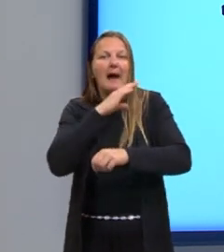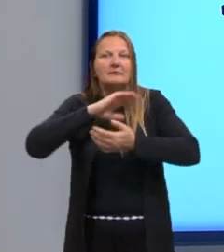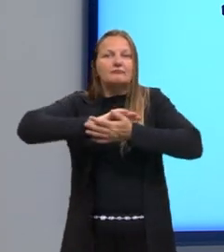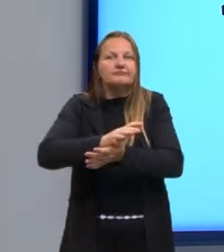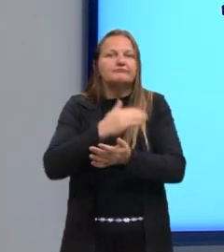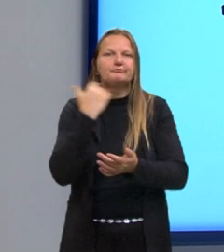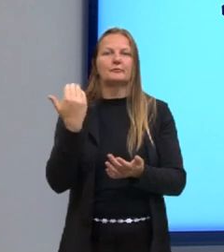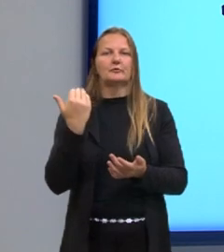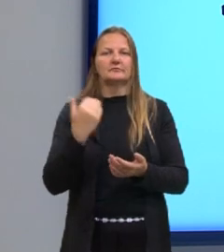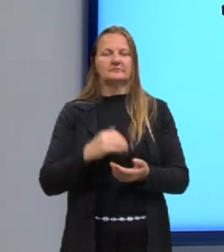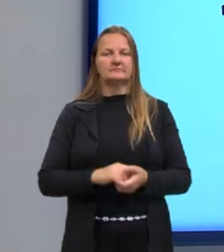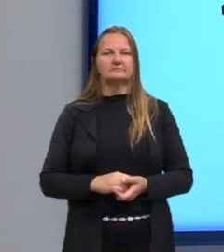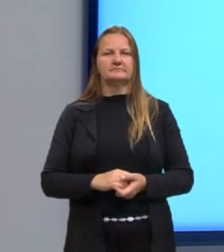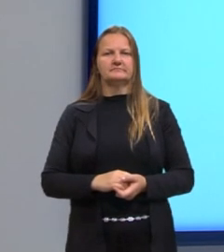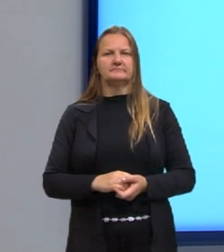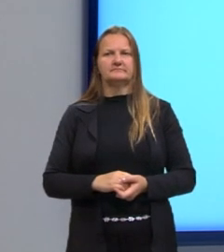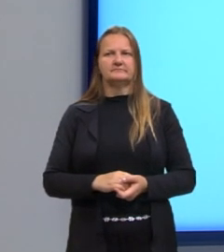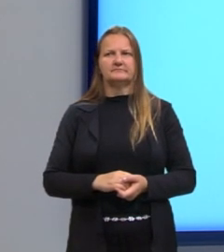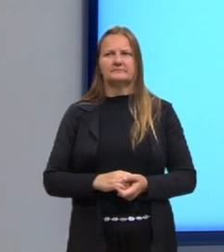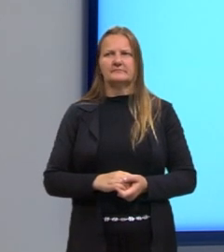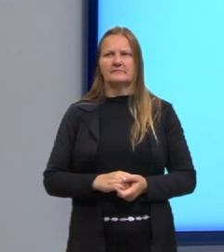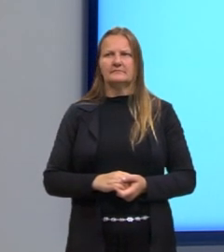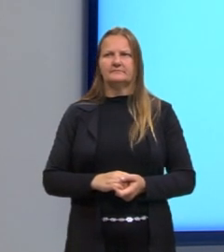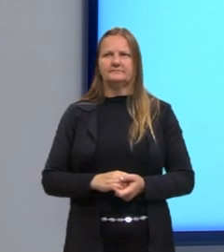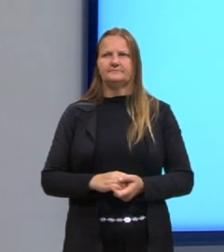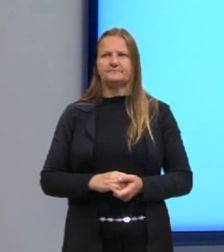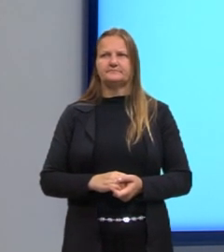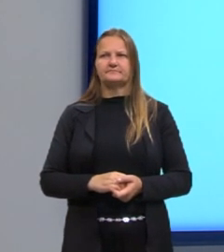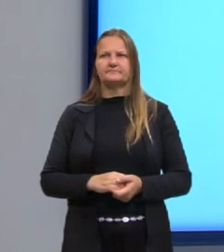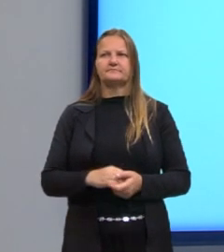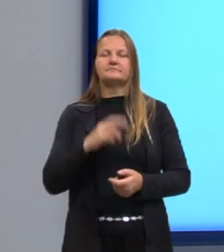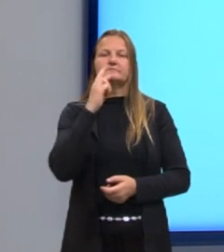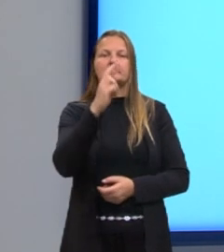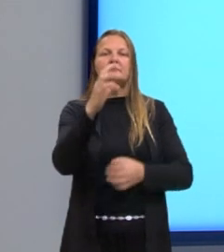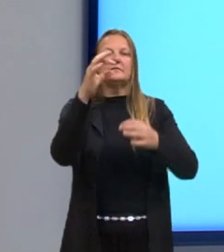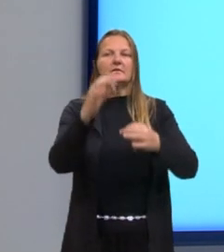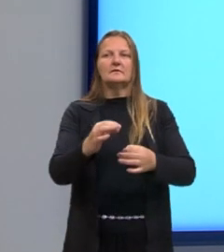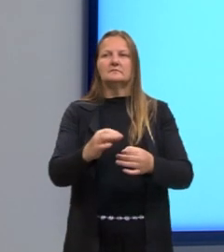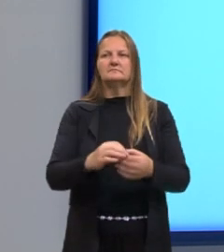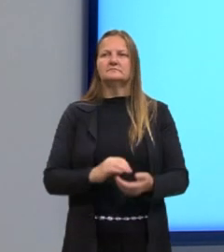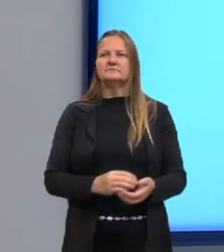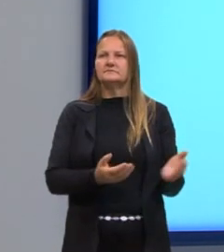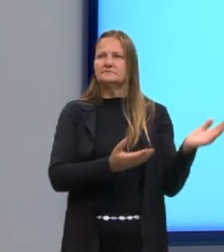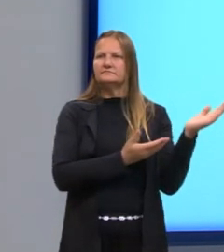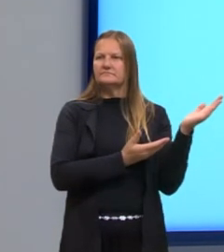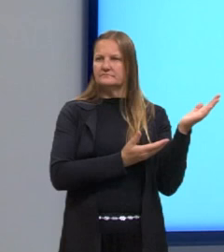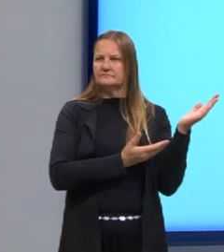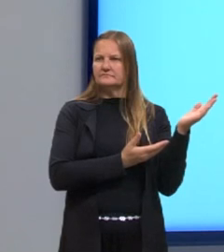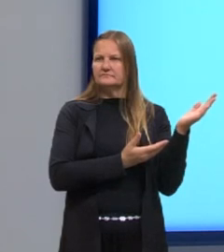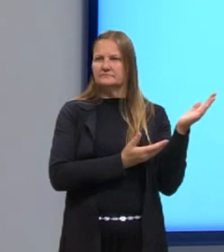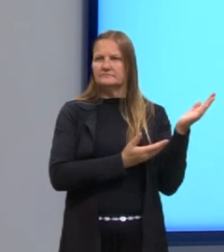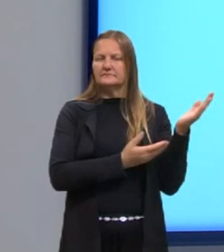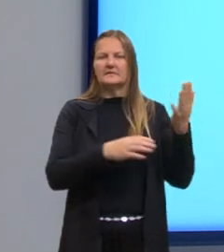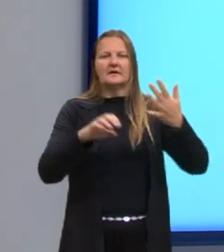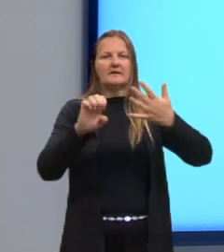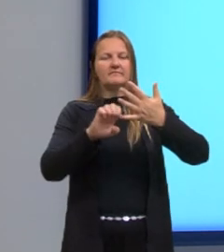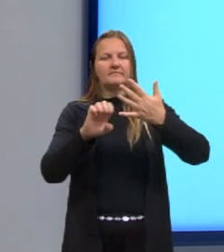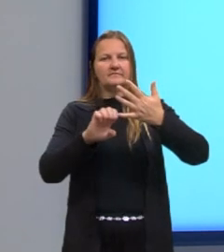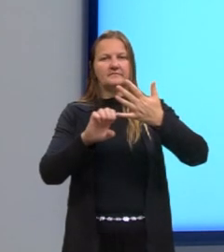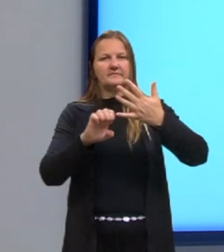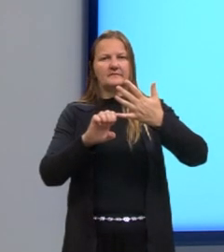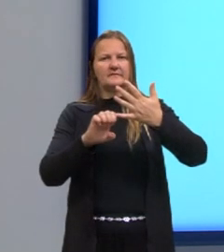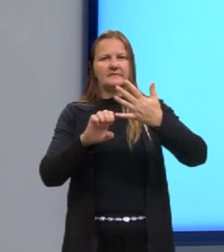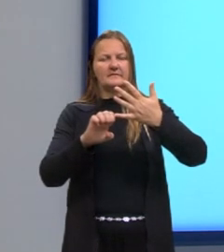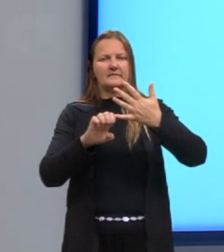chega e já mata o hospedeiro. Então, a resposta certa é a dengue. O vírus da dengue,